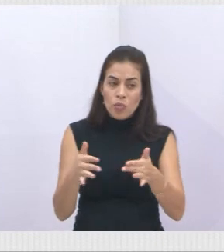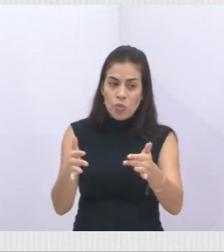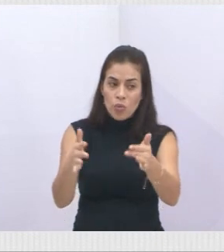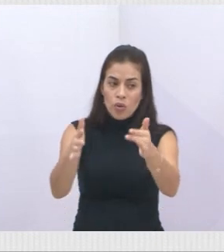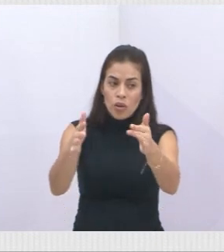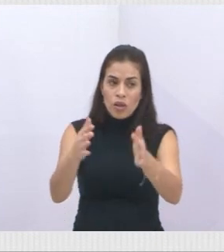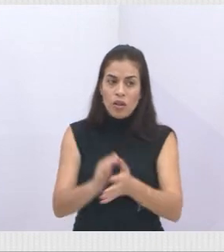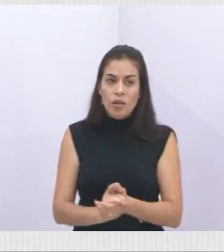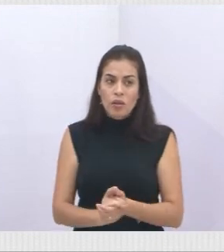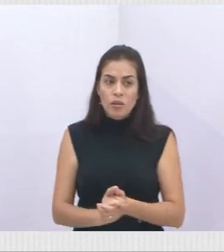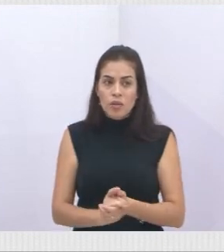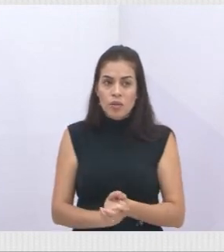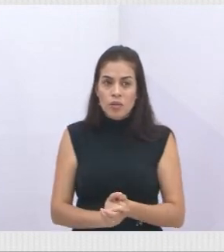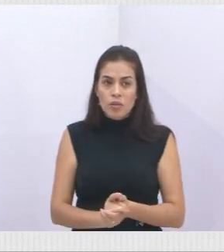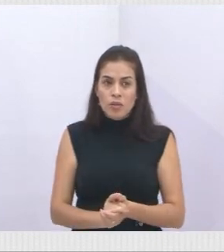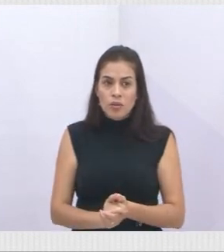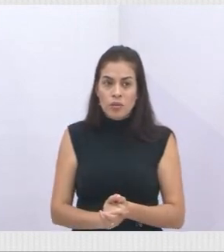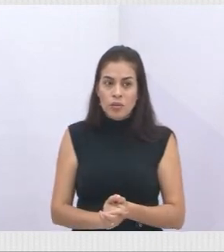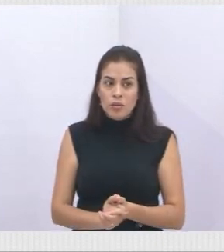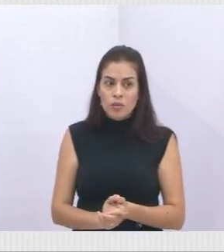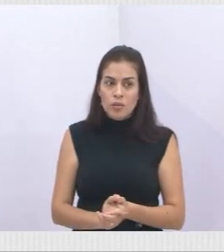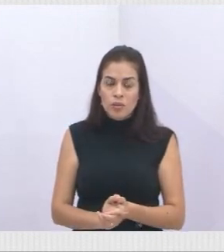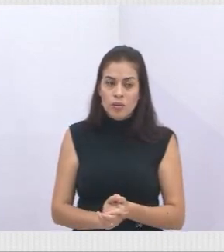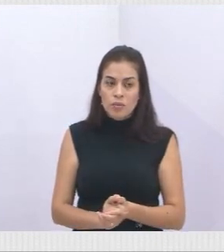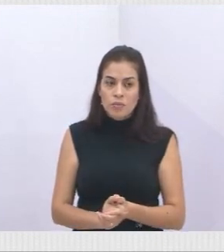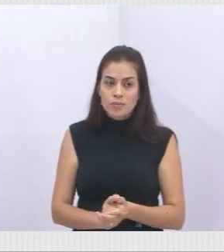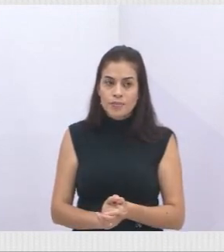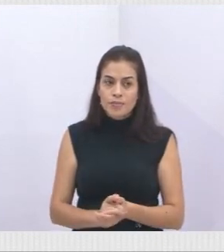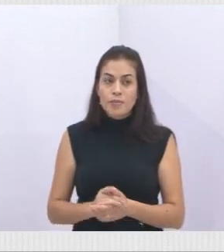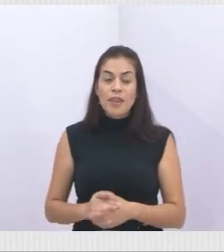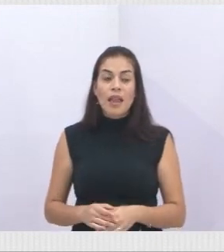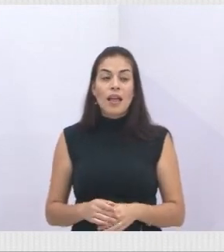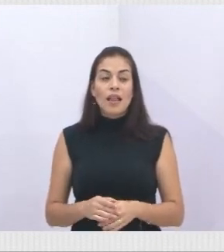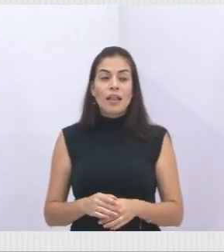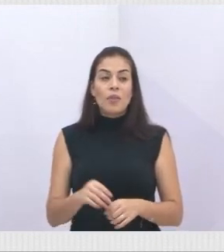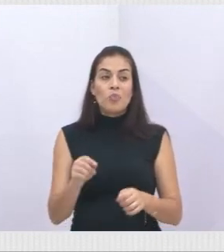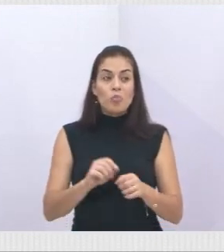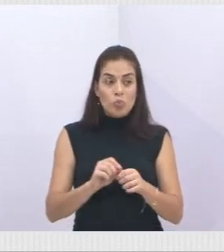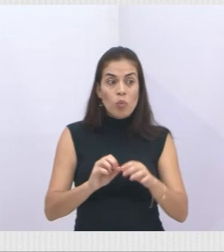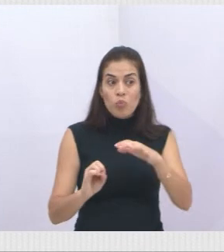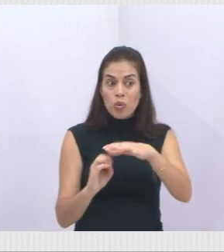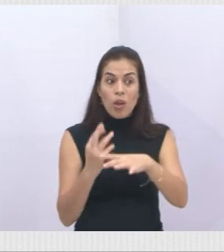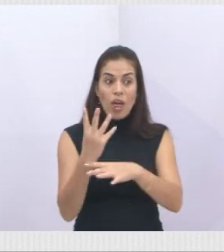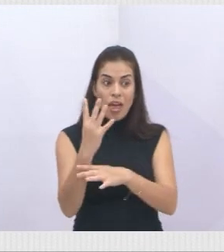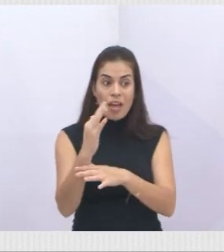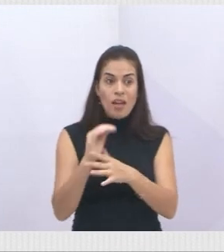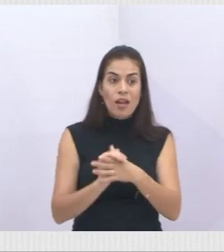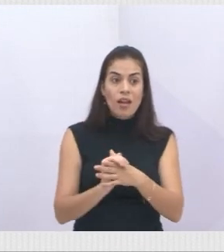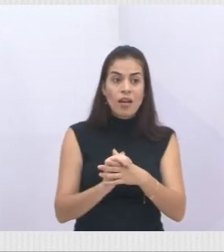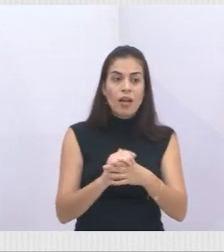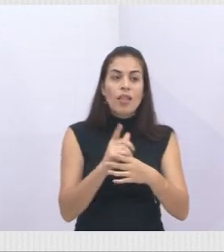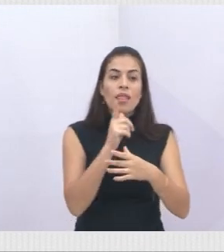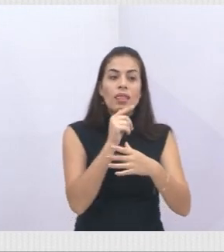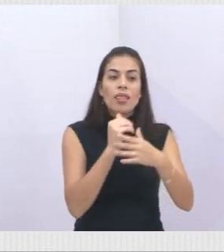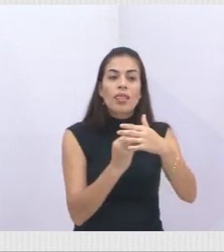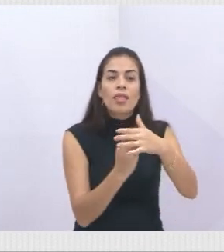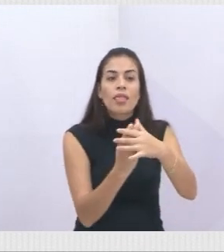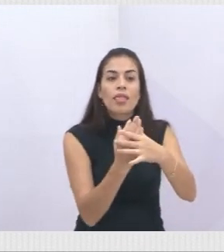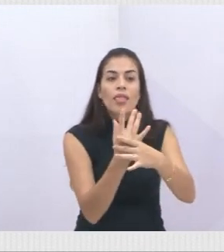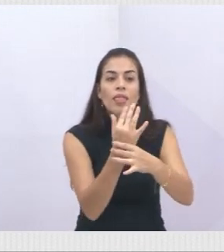produzidas das 2.912 nascentes existentes no território, sendo a maioria